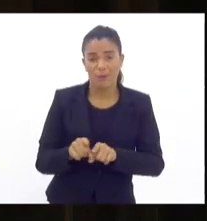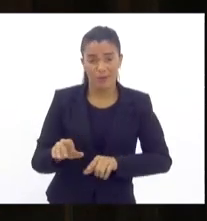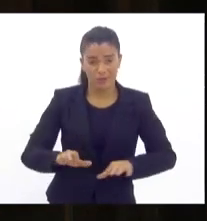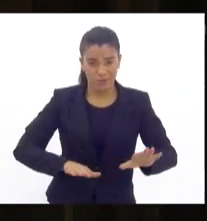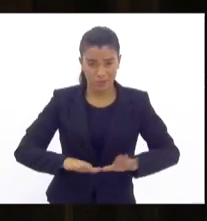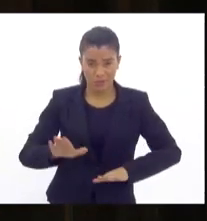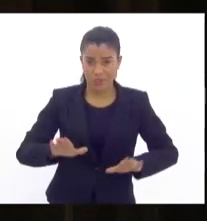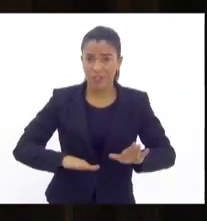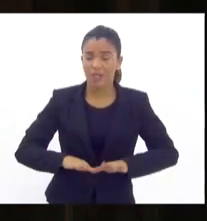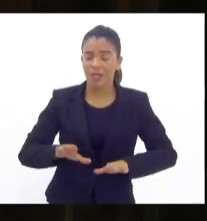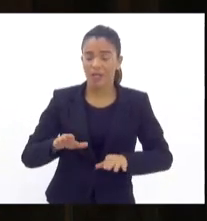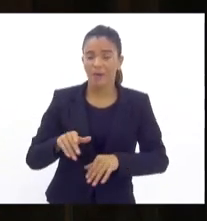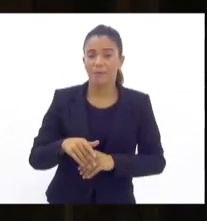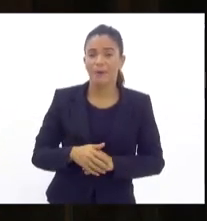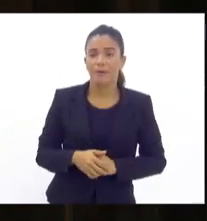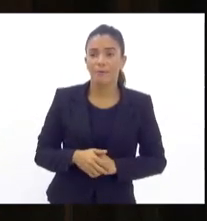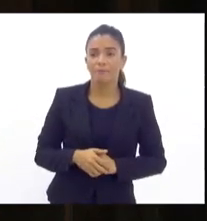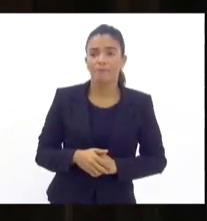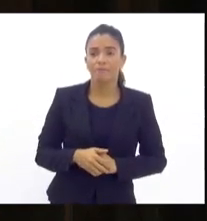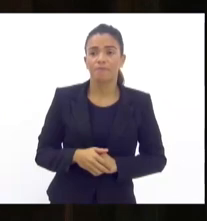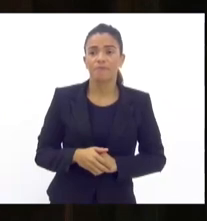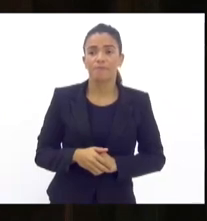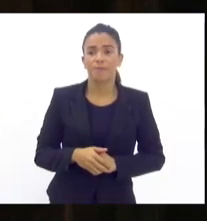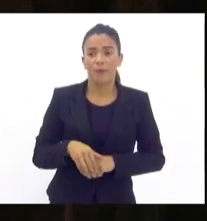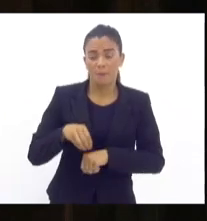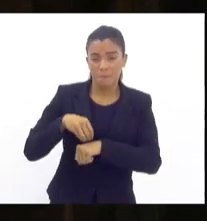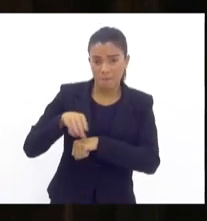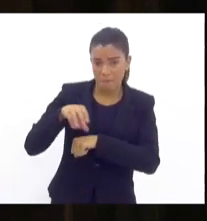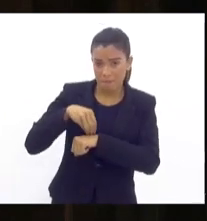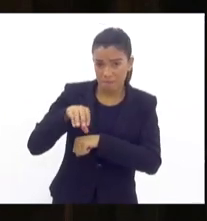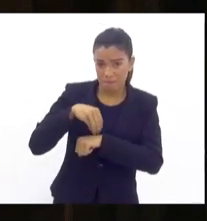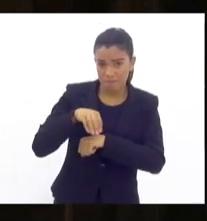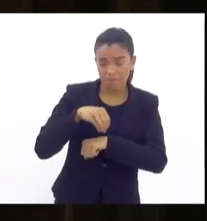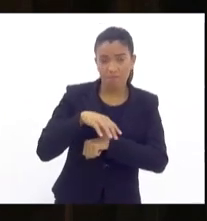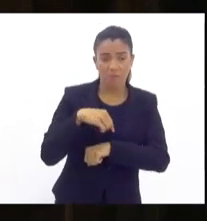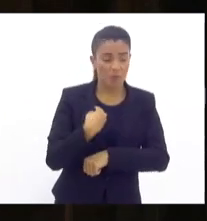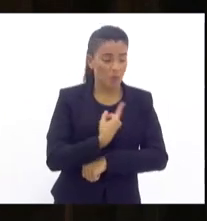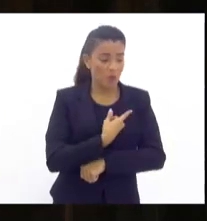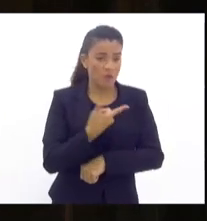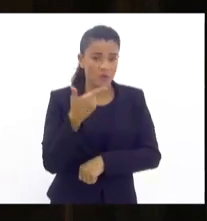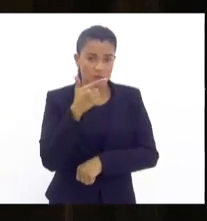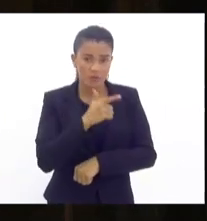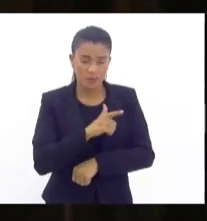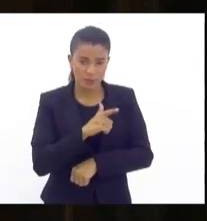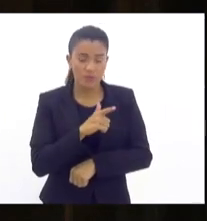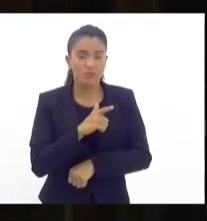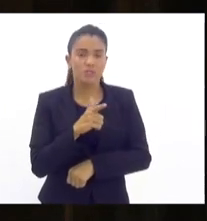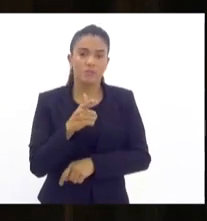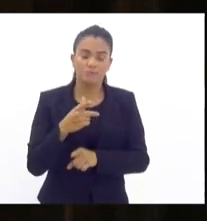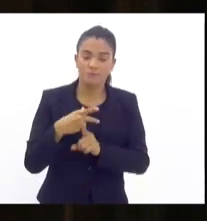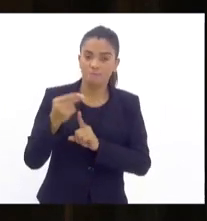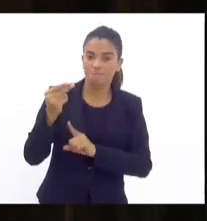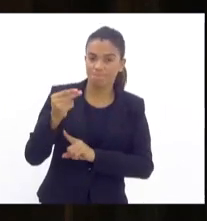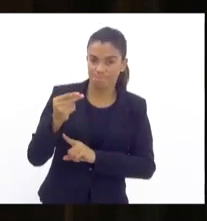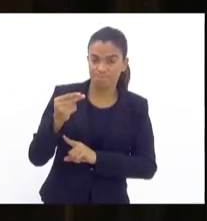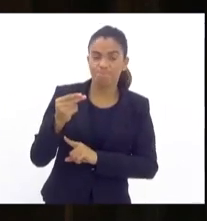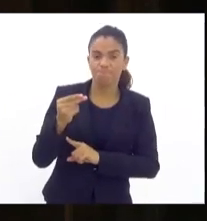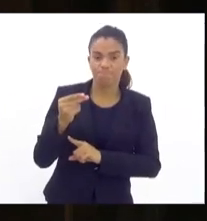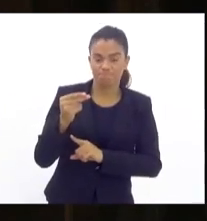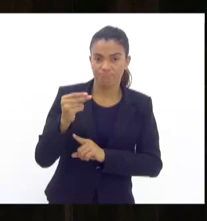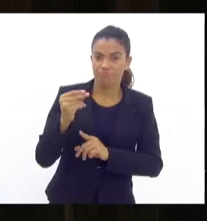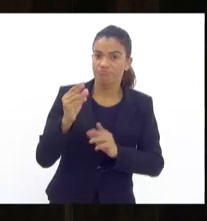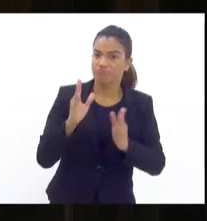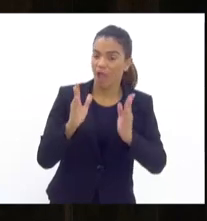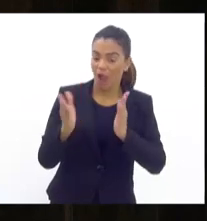citado, venha aqui passar o que a gente conseguiu conquistar nesse último